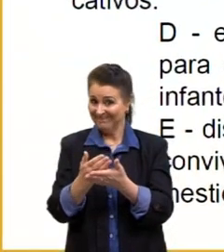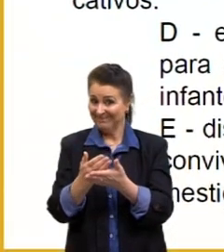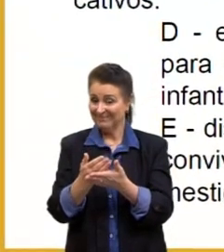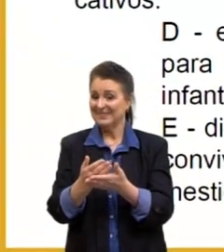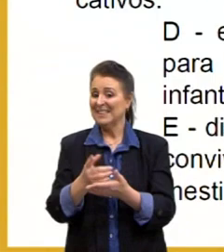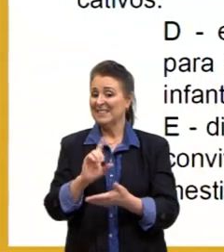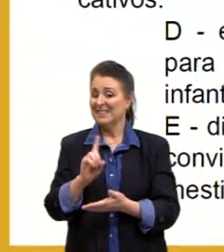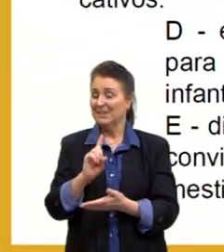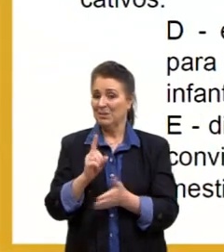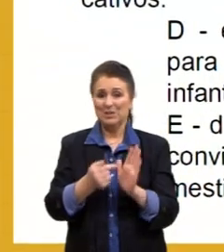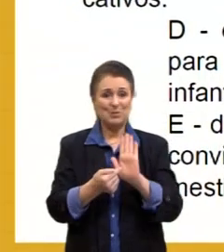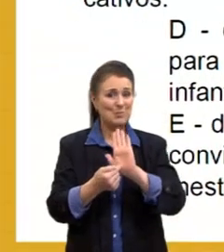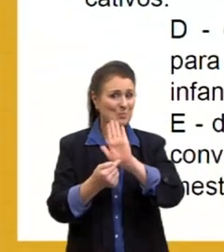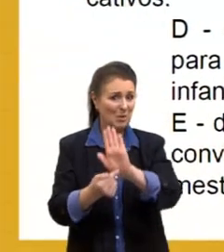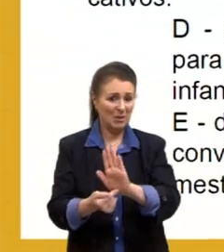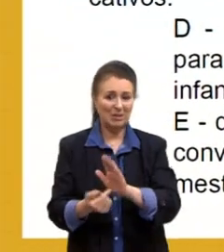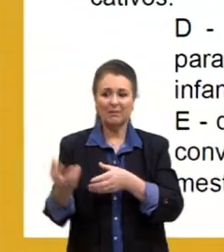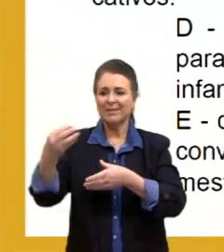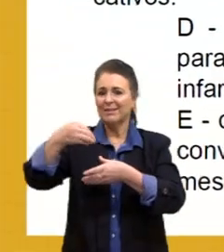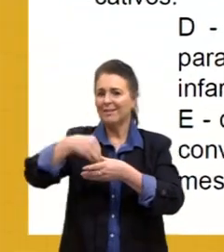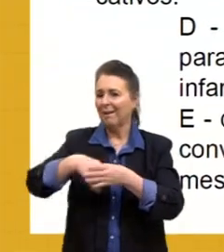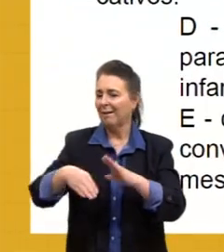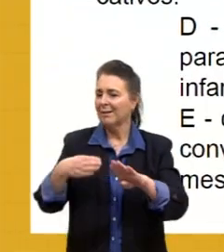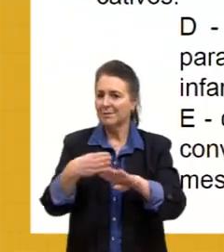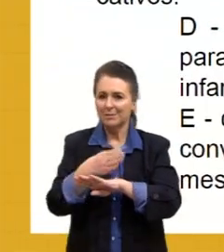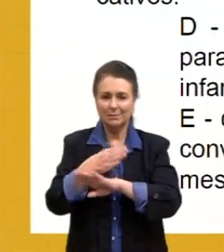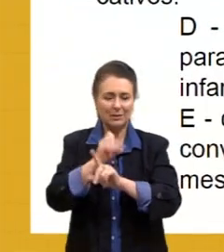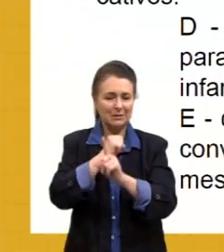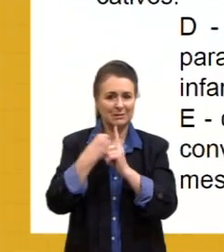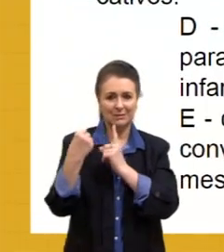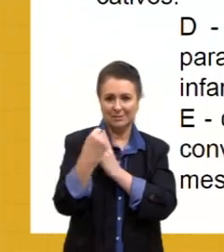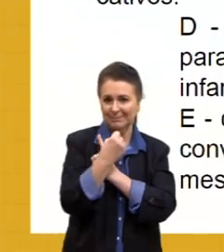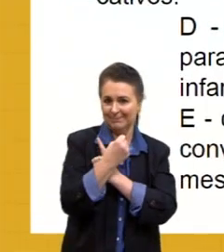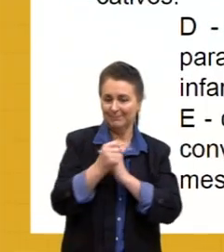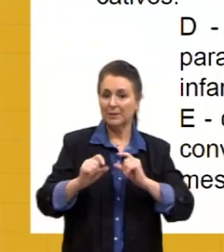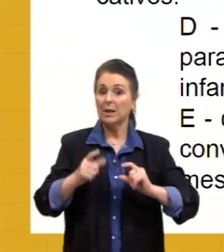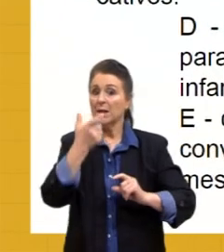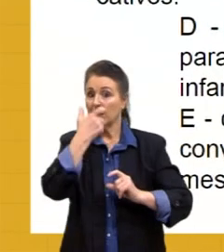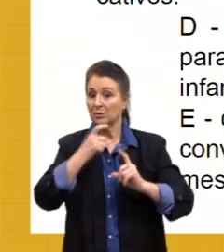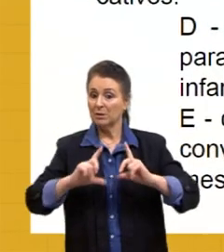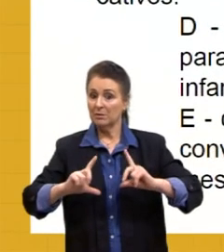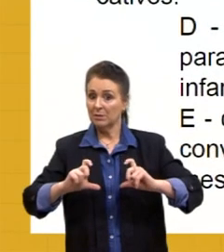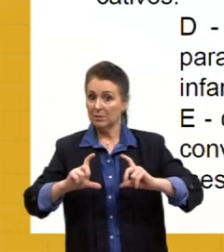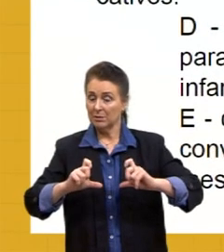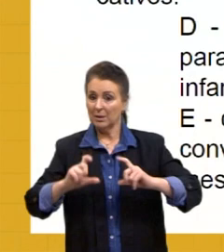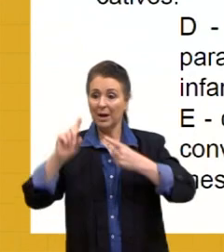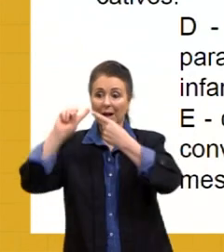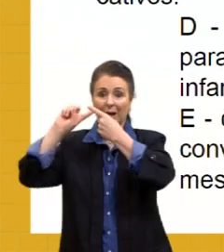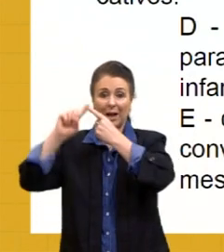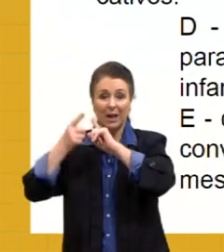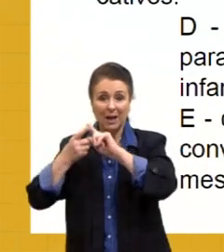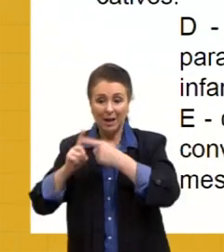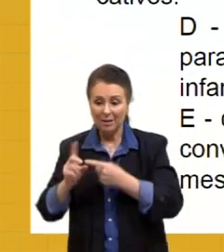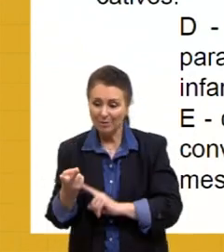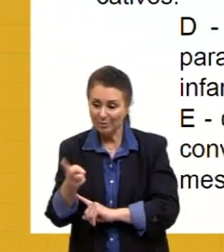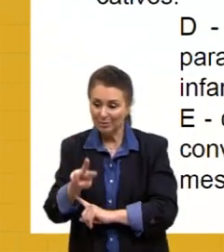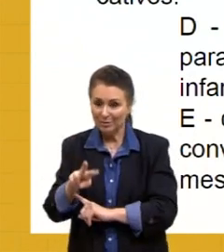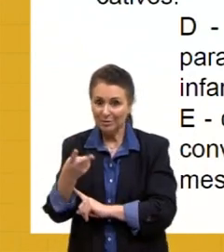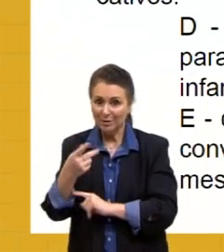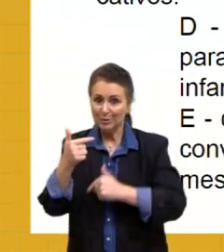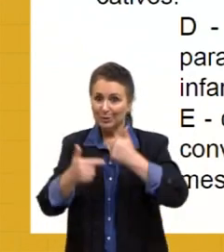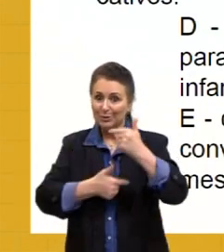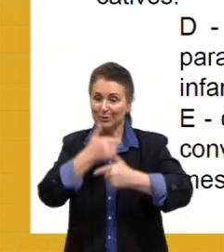que isso mostra que ela estava integrada. Eu acho que essa fotografia, ela mostra essa lógica da ambiguidade do trabalho